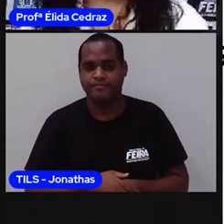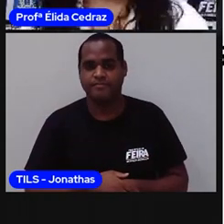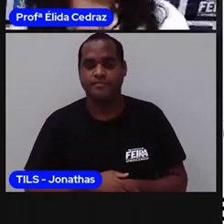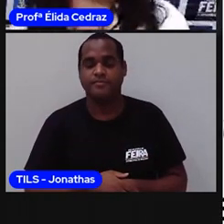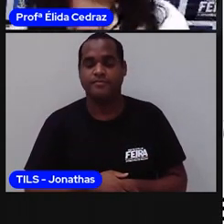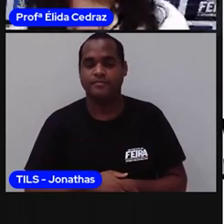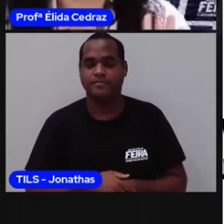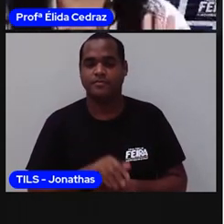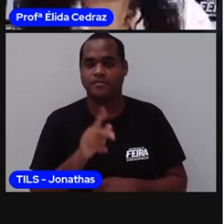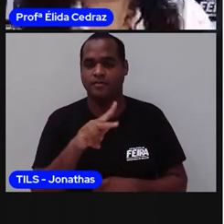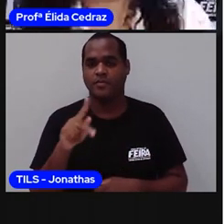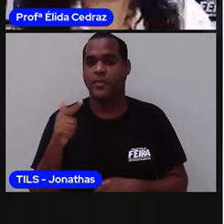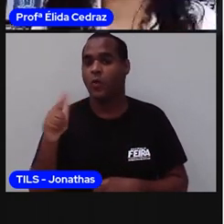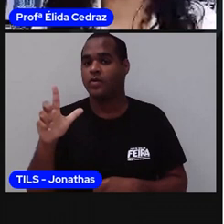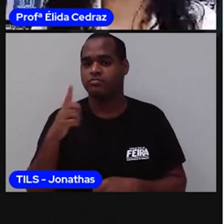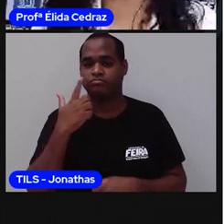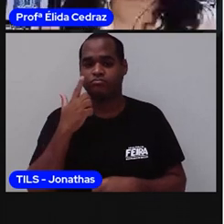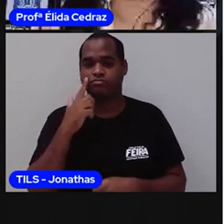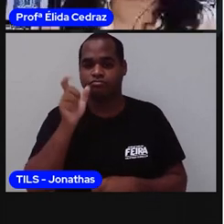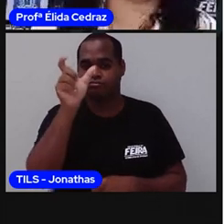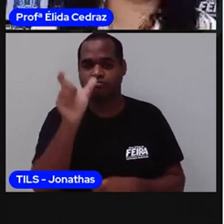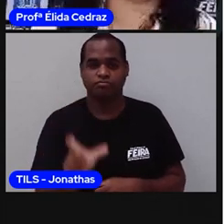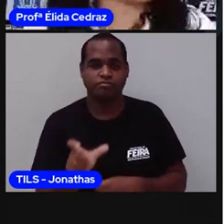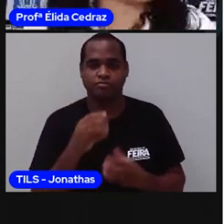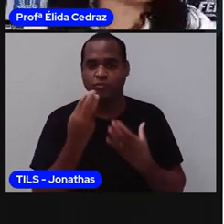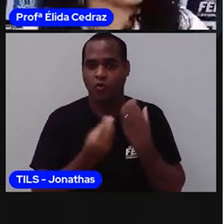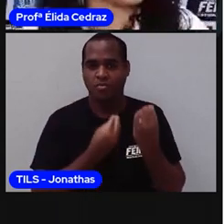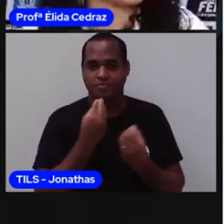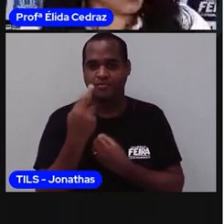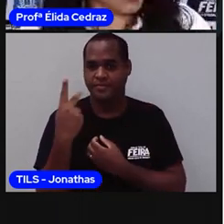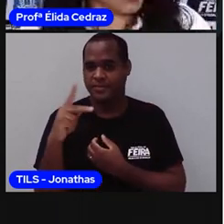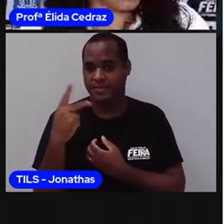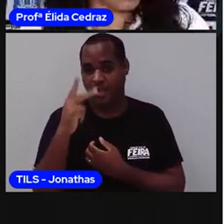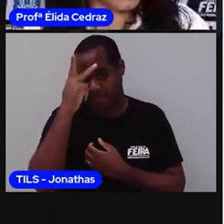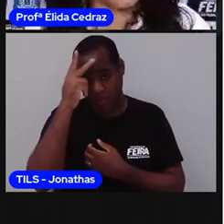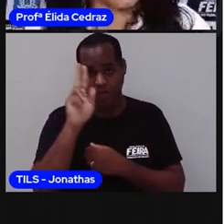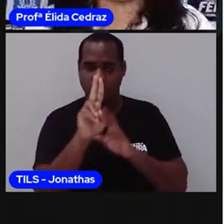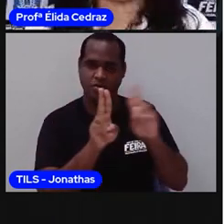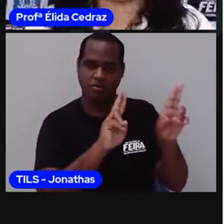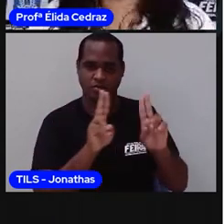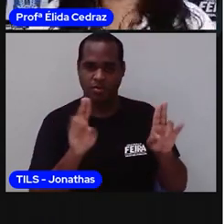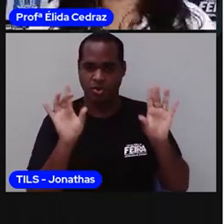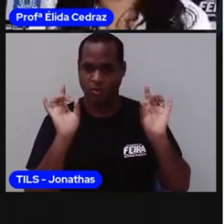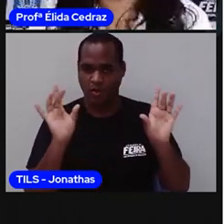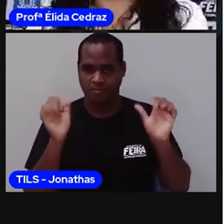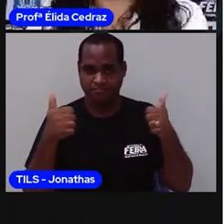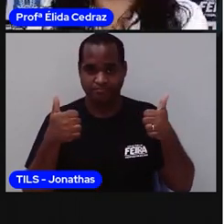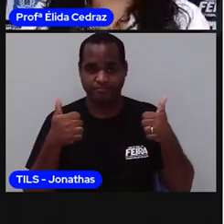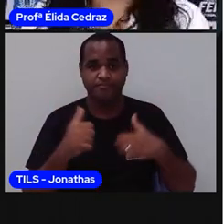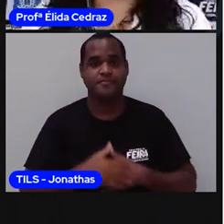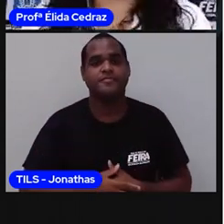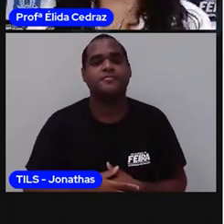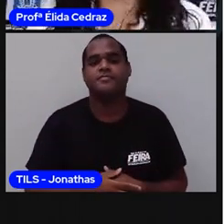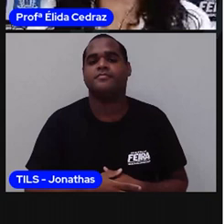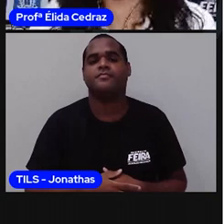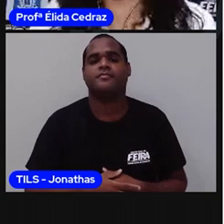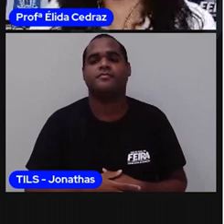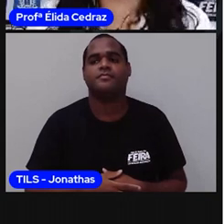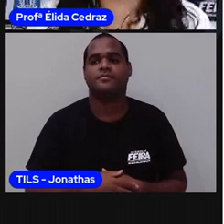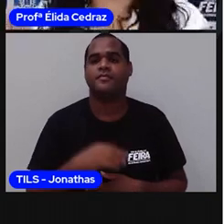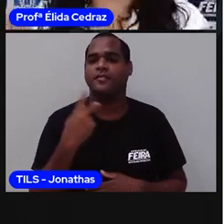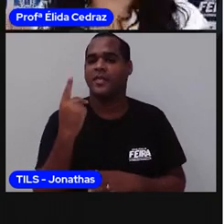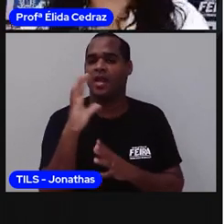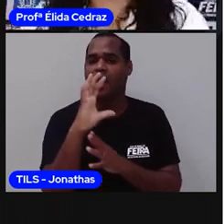Aqui a Pró trouxe um modelo de árvore genealógica feita só com os nomes. E essa é a árvore